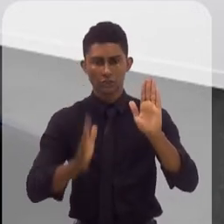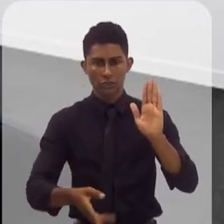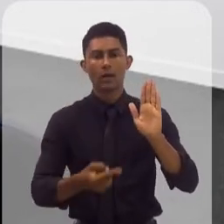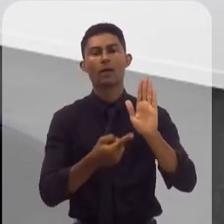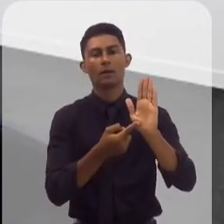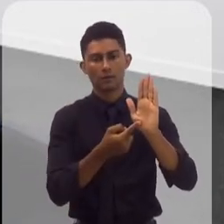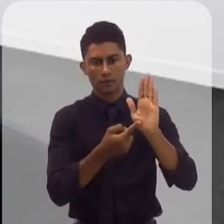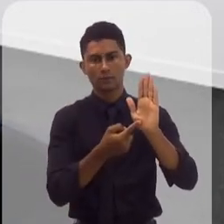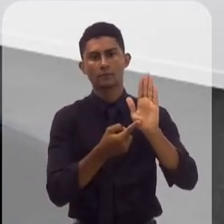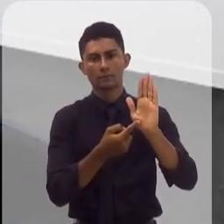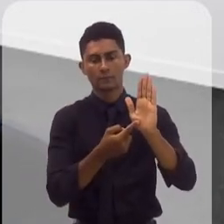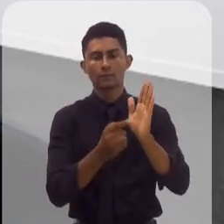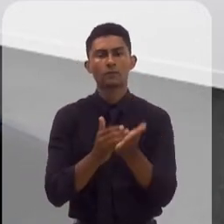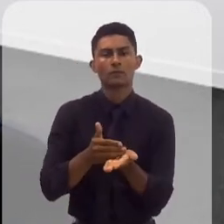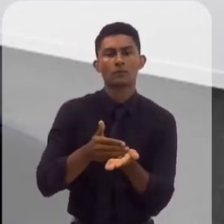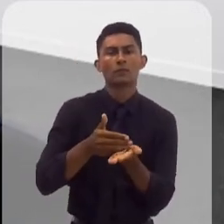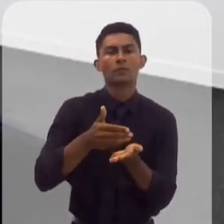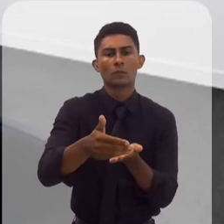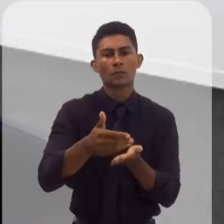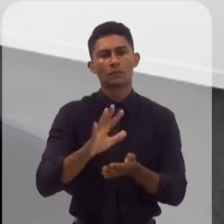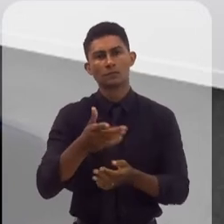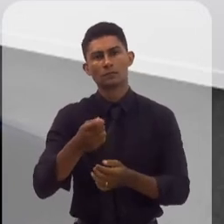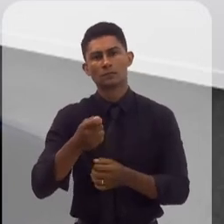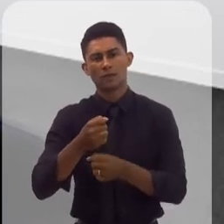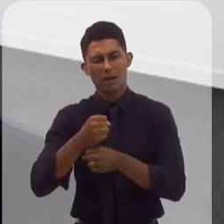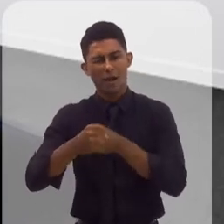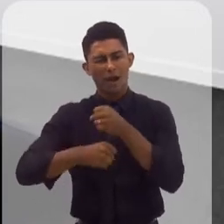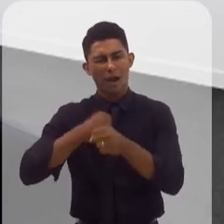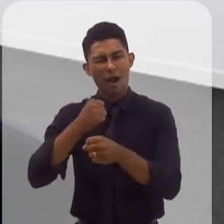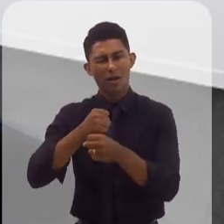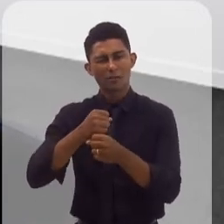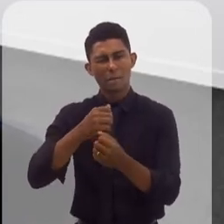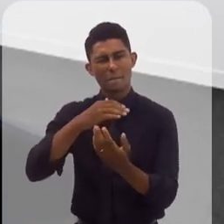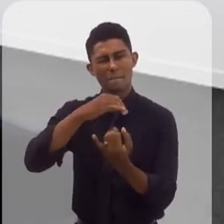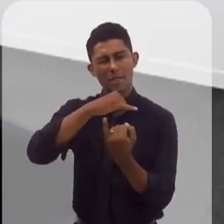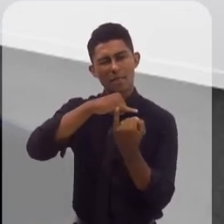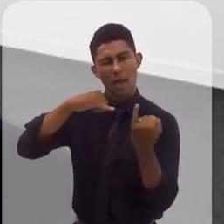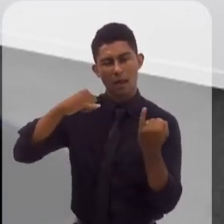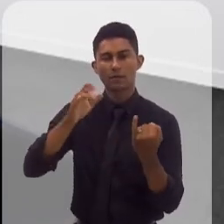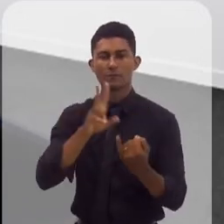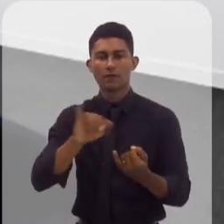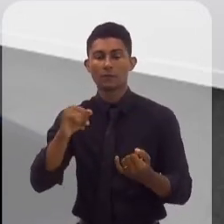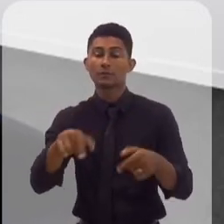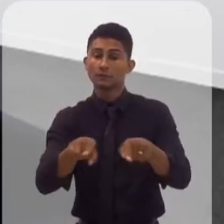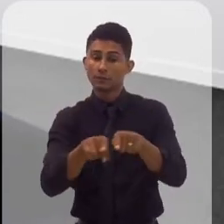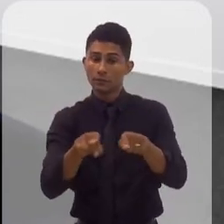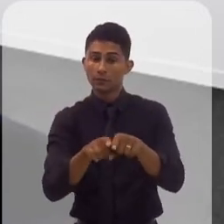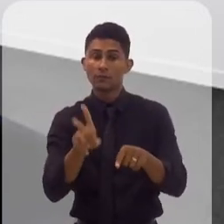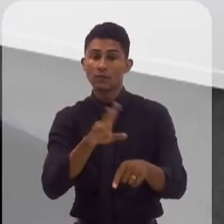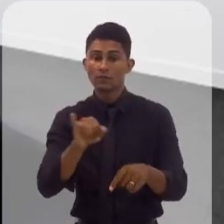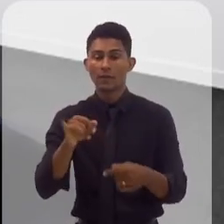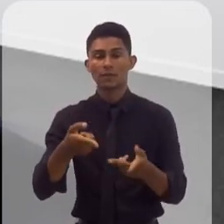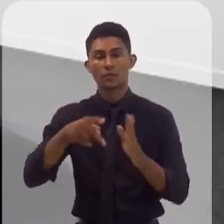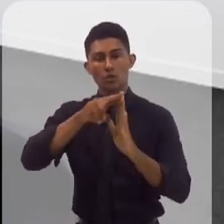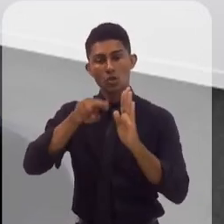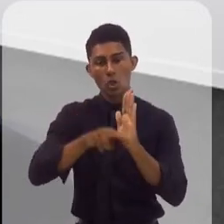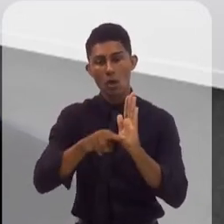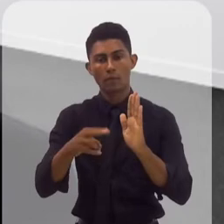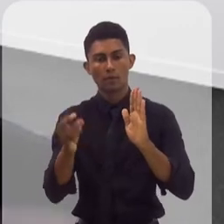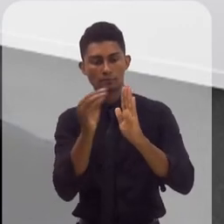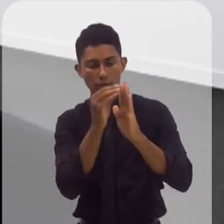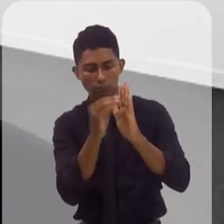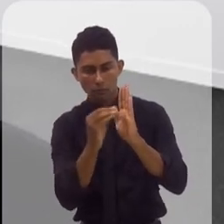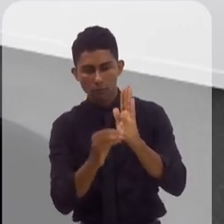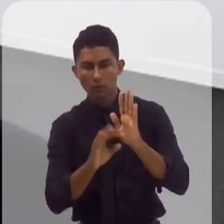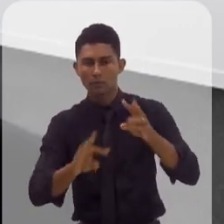praça, a vigência dele inicia a partir do meio do ano, e até o final do ano devem ser ditadas normas complementares,